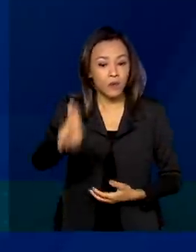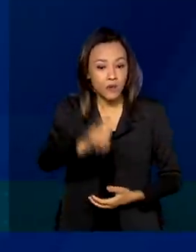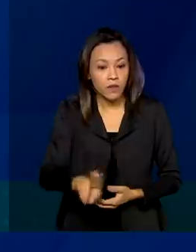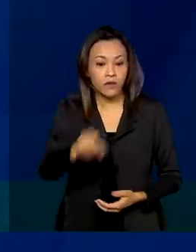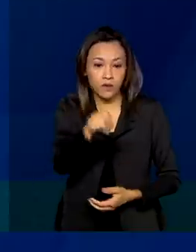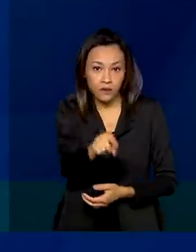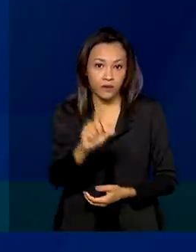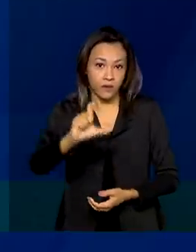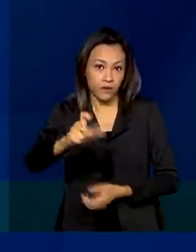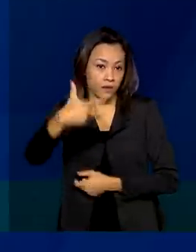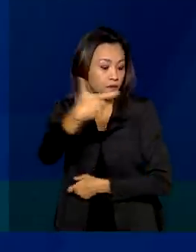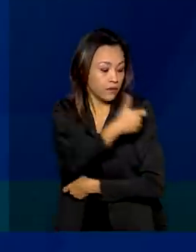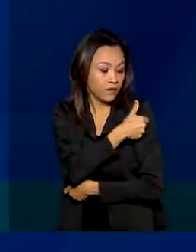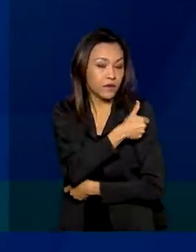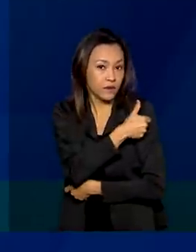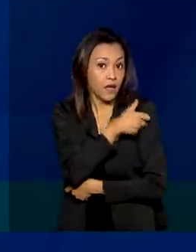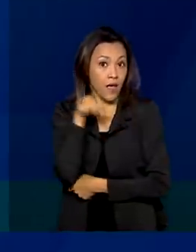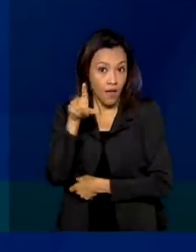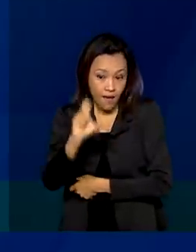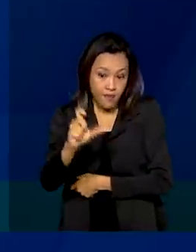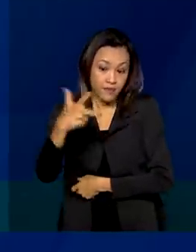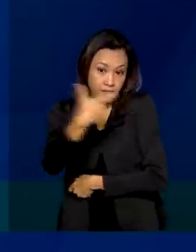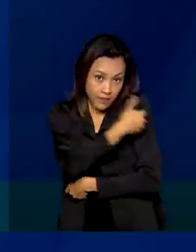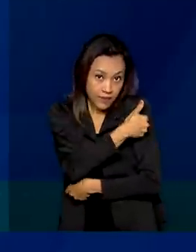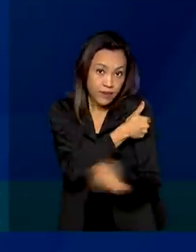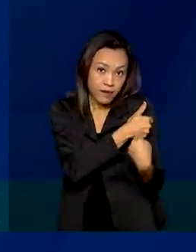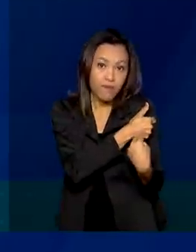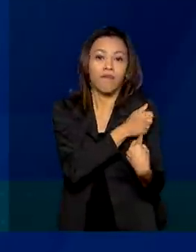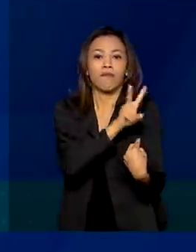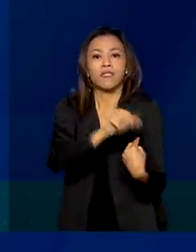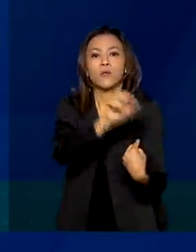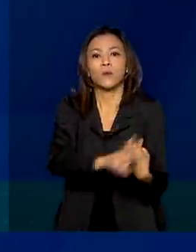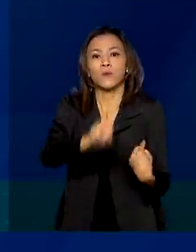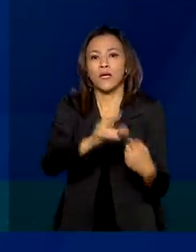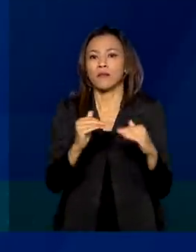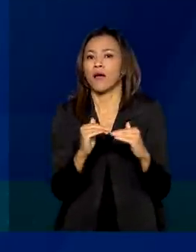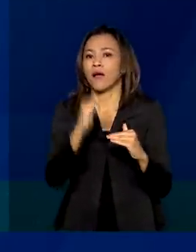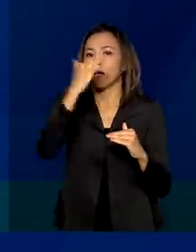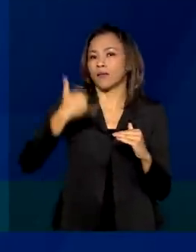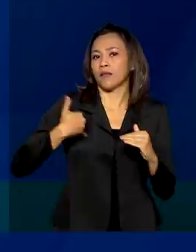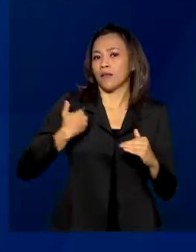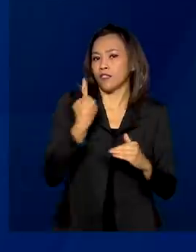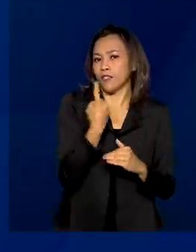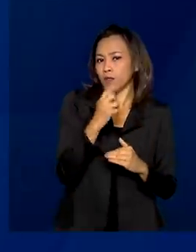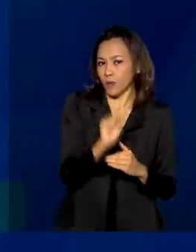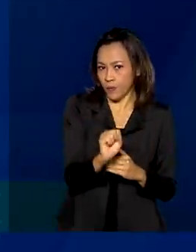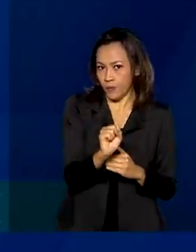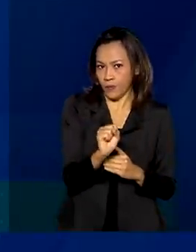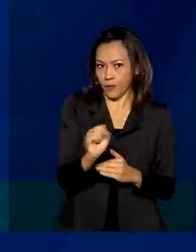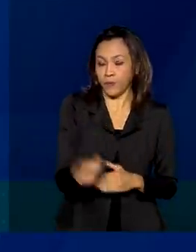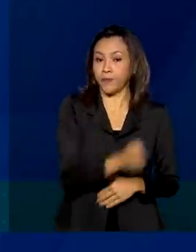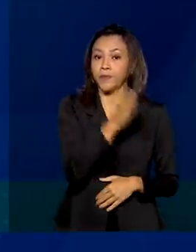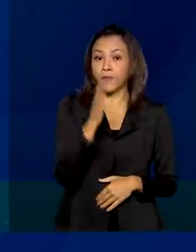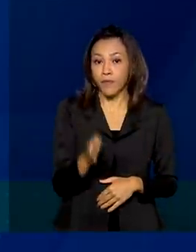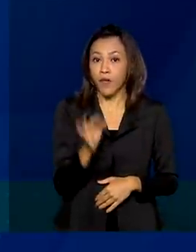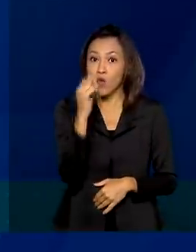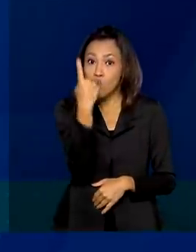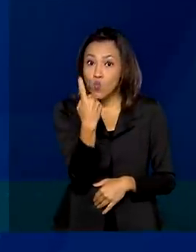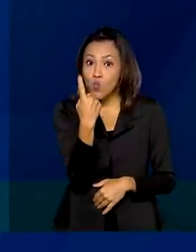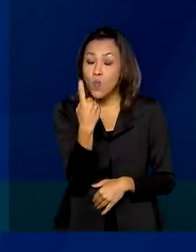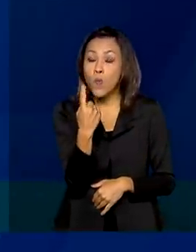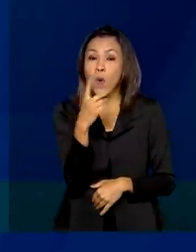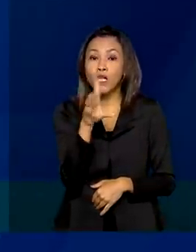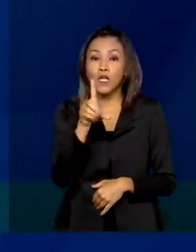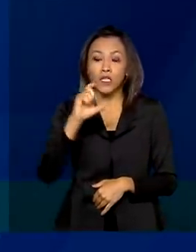vacina, a gente tem que ser uma vacina que vai ser utilizada para indivíduos acima de 18 anos, que toma uma dose